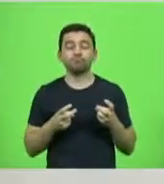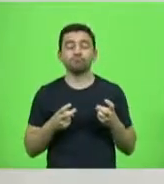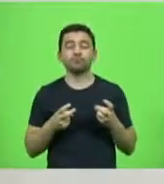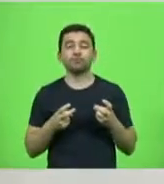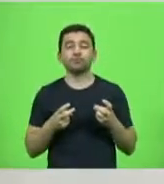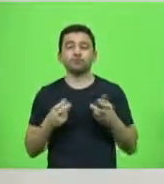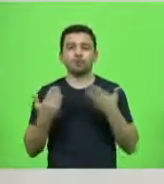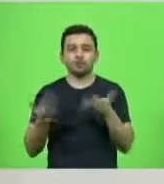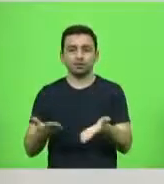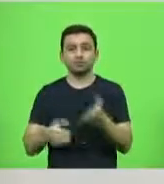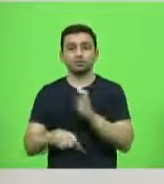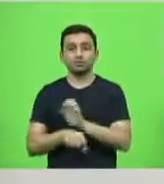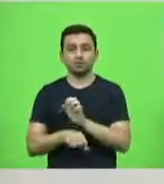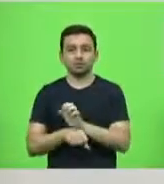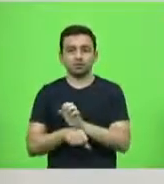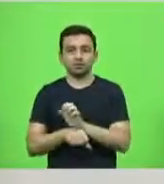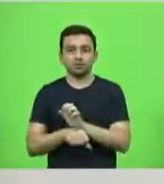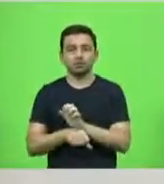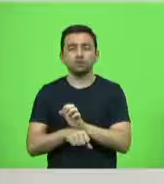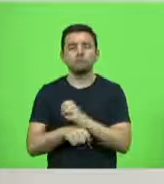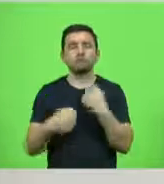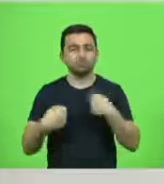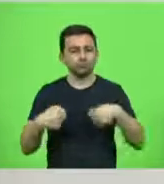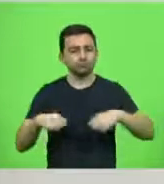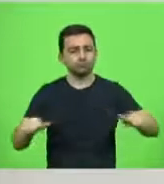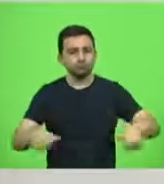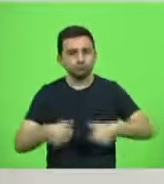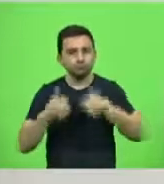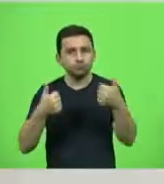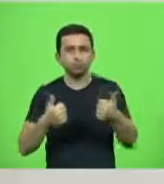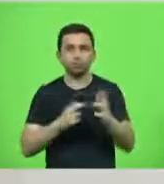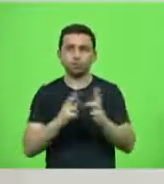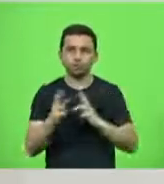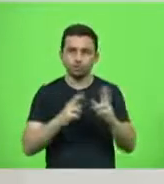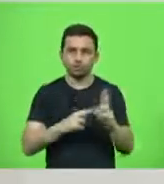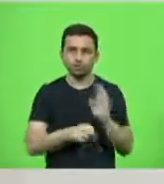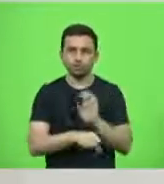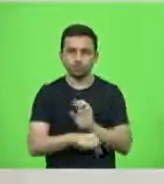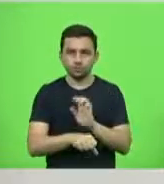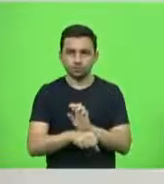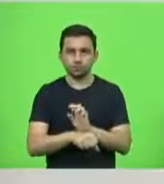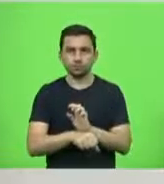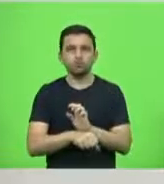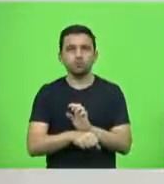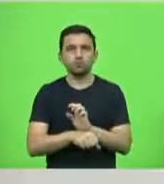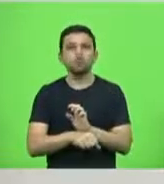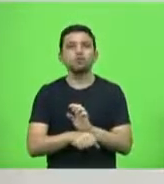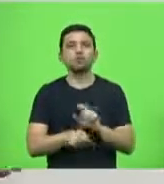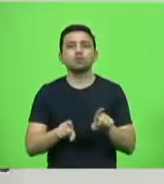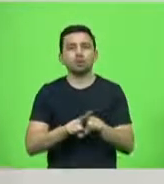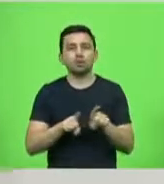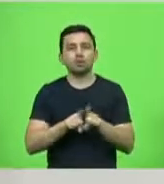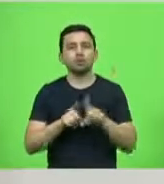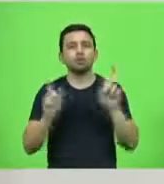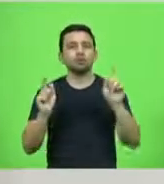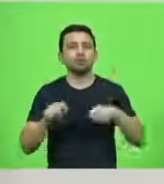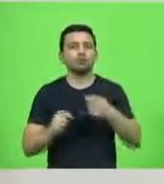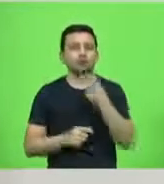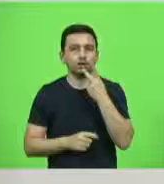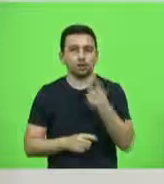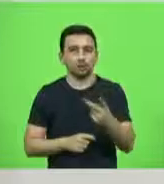a recuperação das rodovias estaduais e podia citar aqui rapidamente,